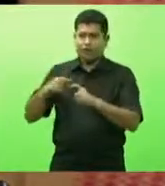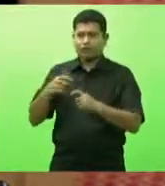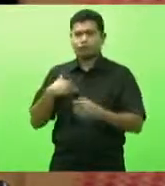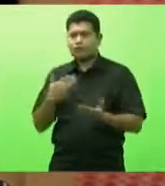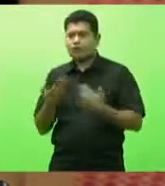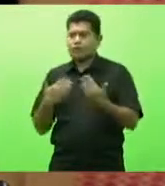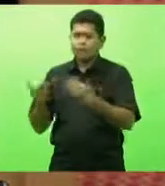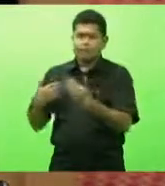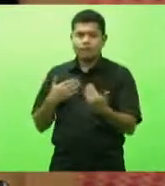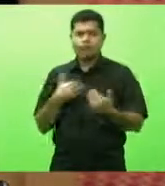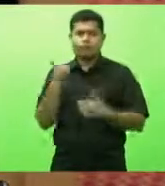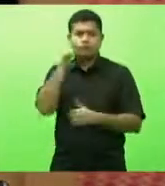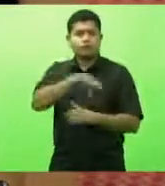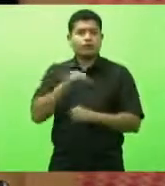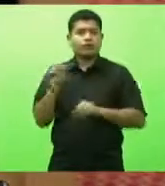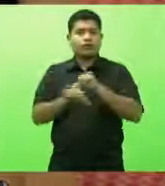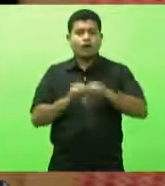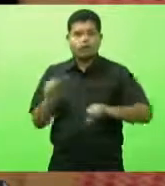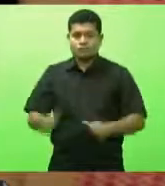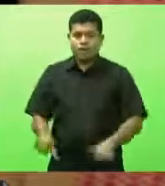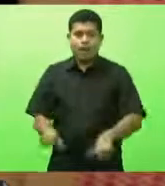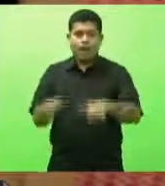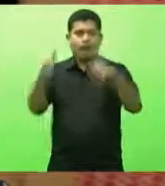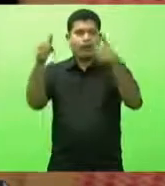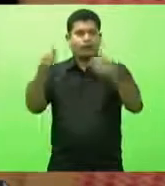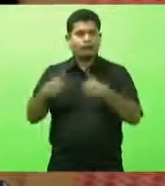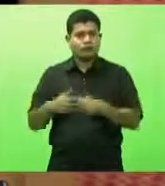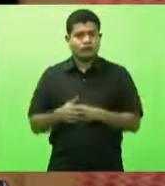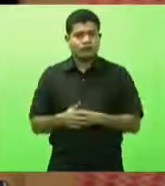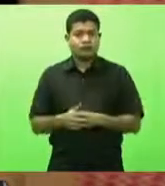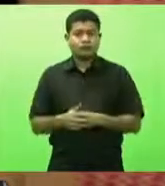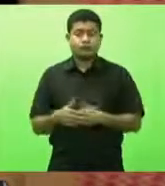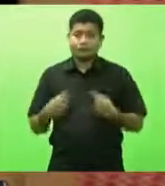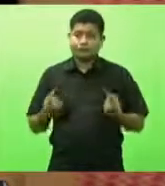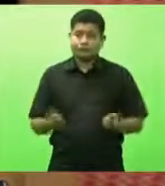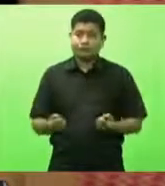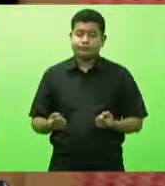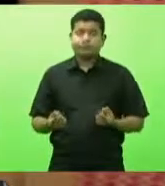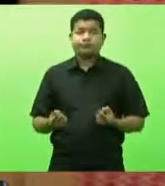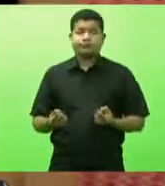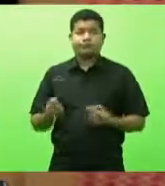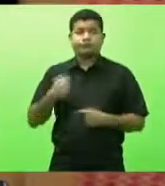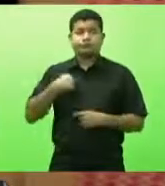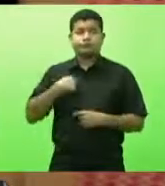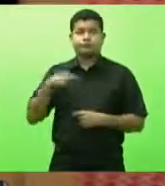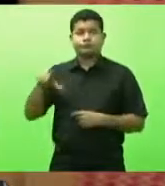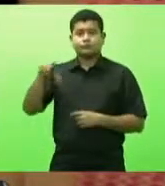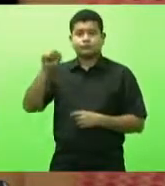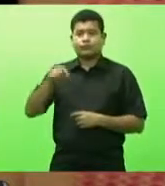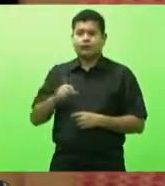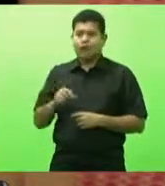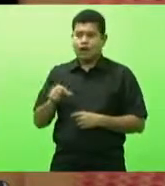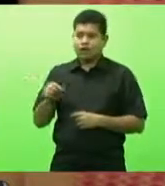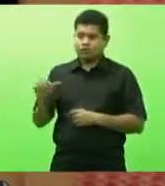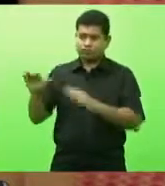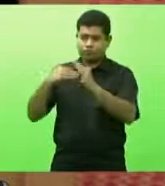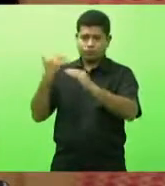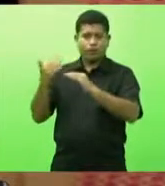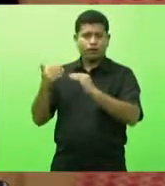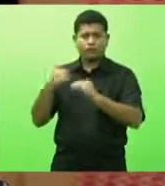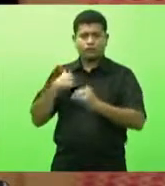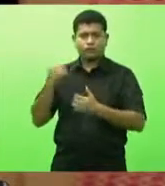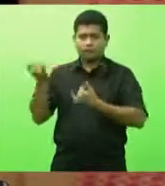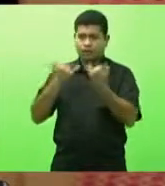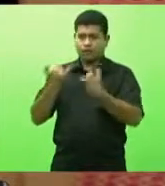fazer de melhor. Então, foi uma escolha que eu tomei conhecimento, mas por